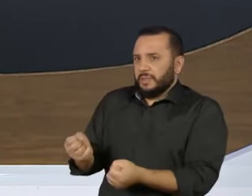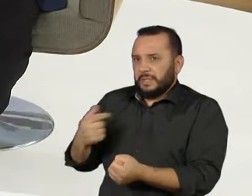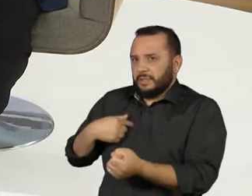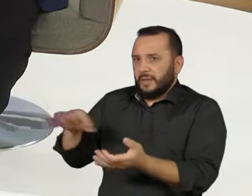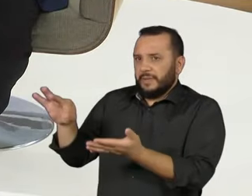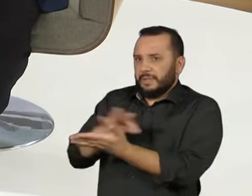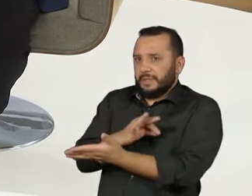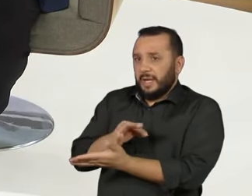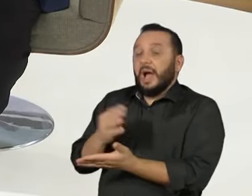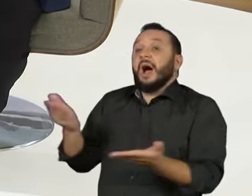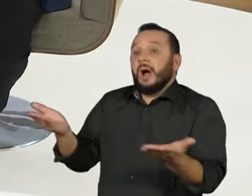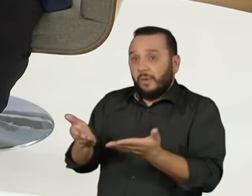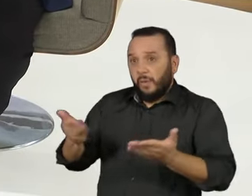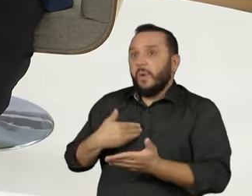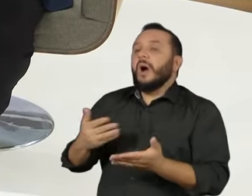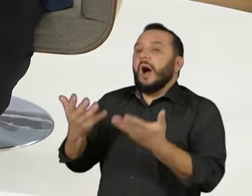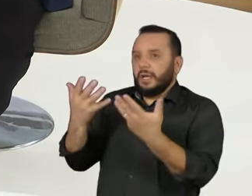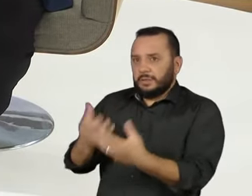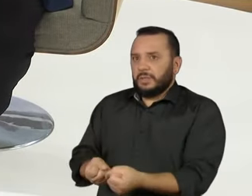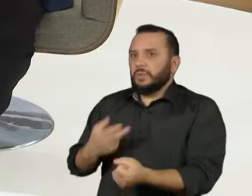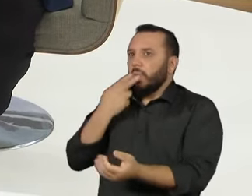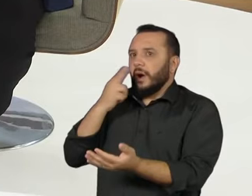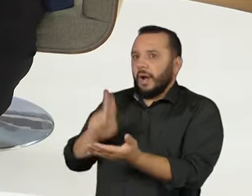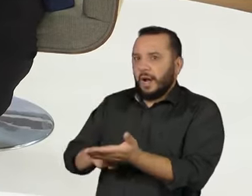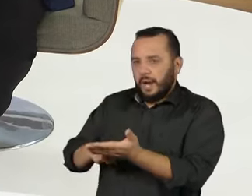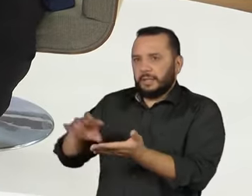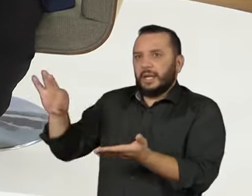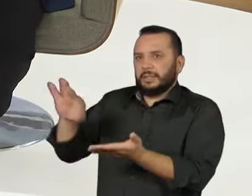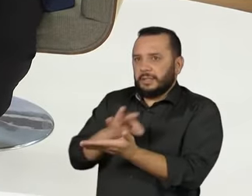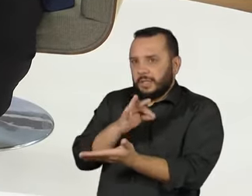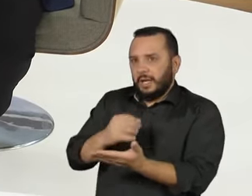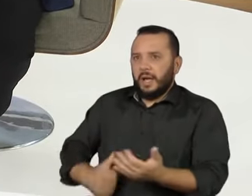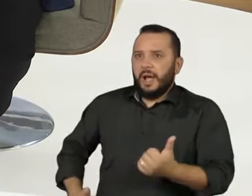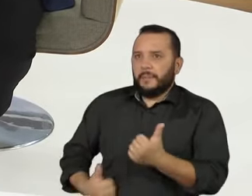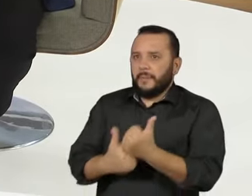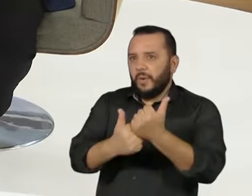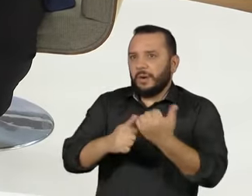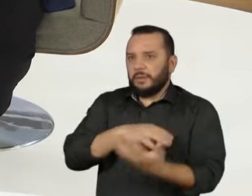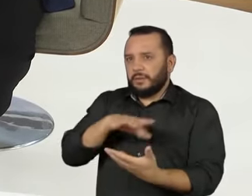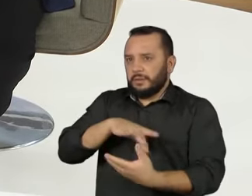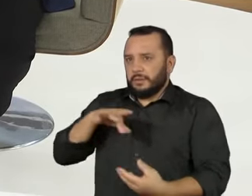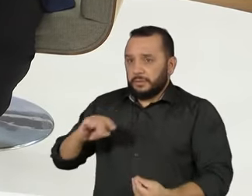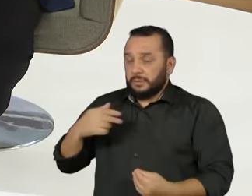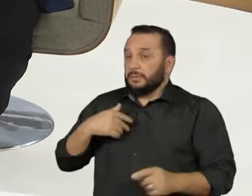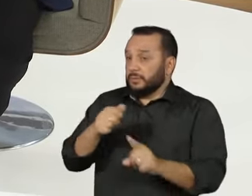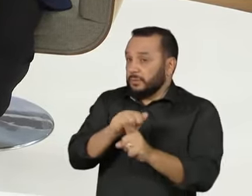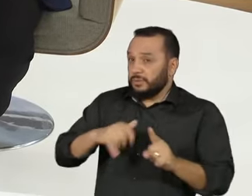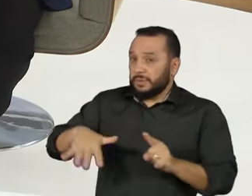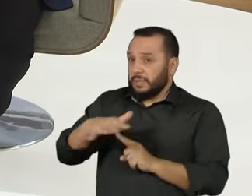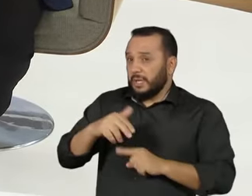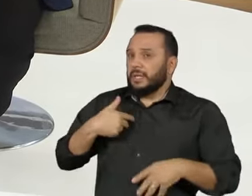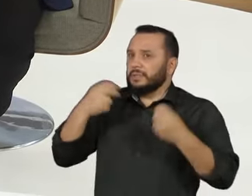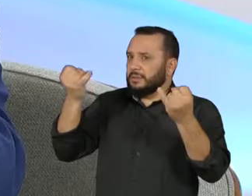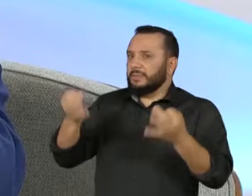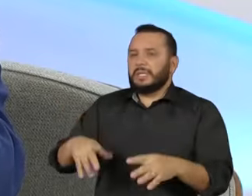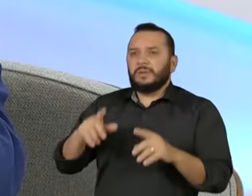vez a sociedade brasileira, sabe, está de pé, dizendo o que ela não tolera.